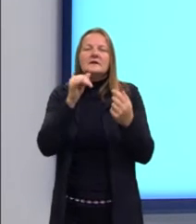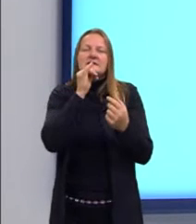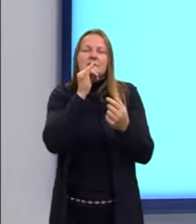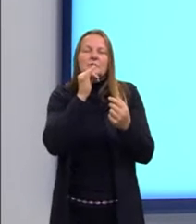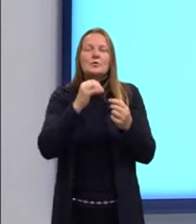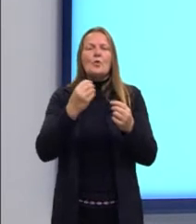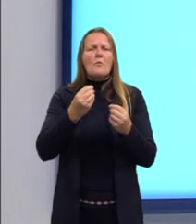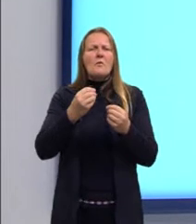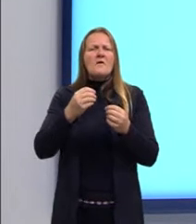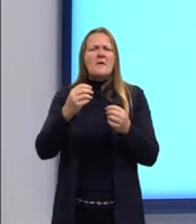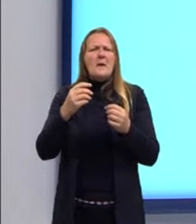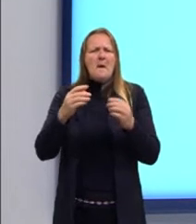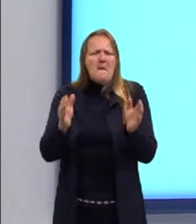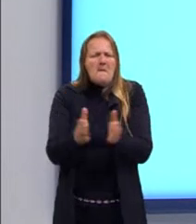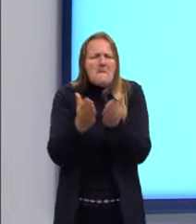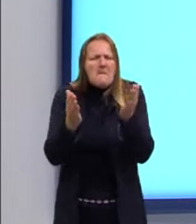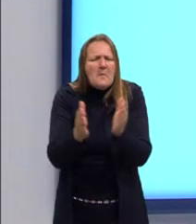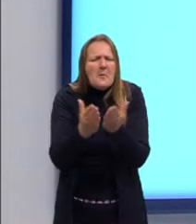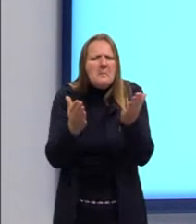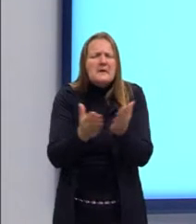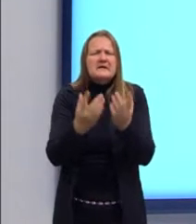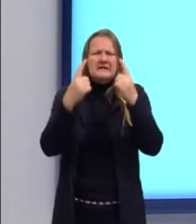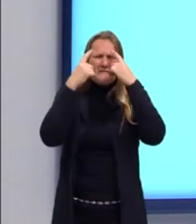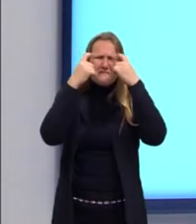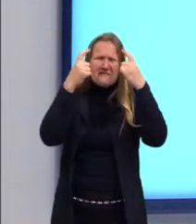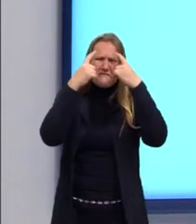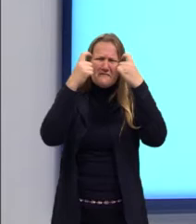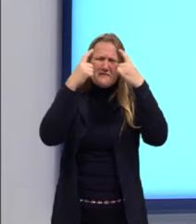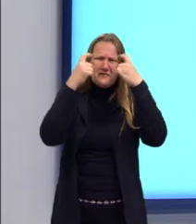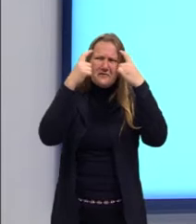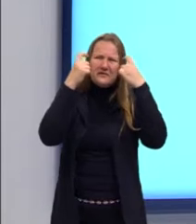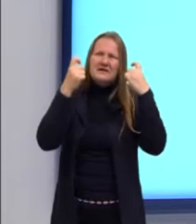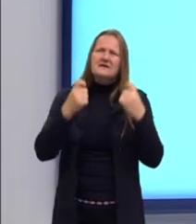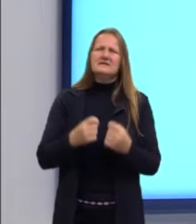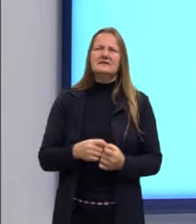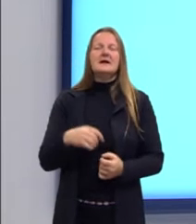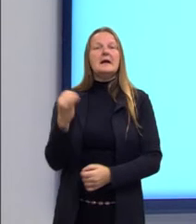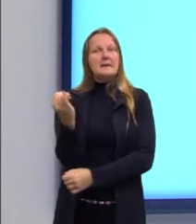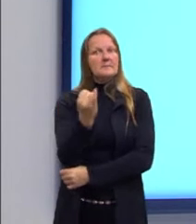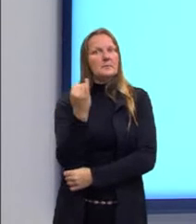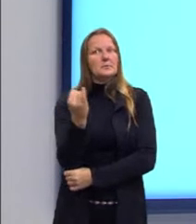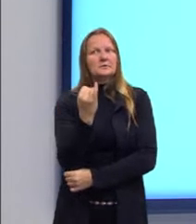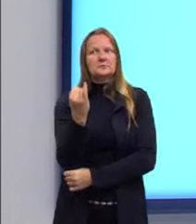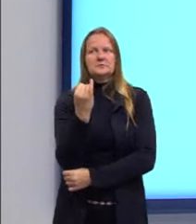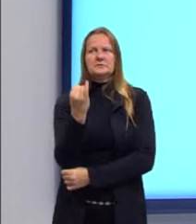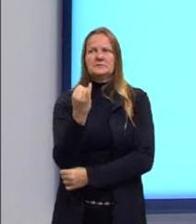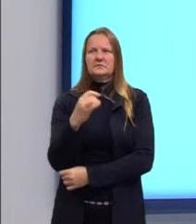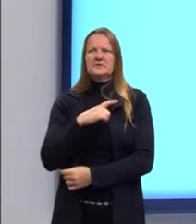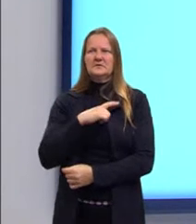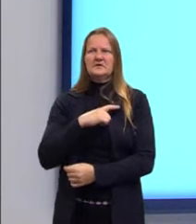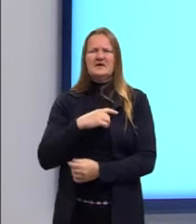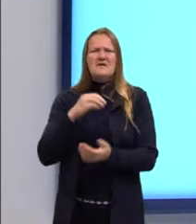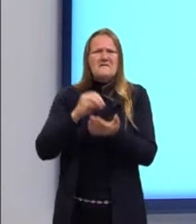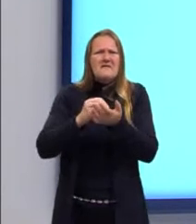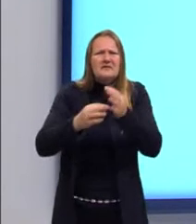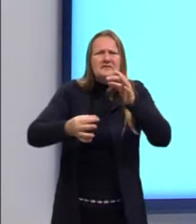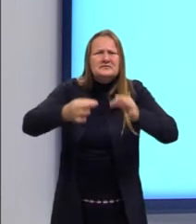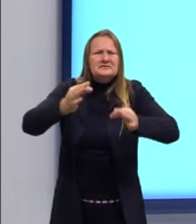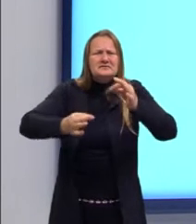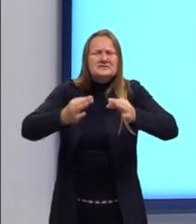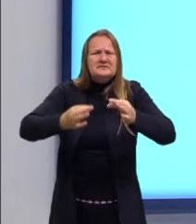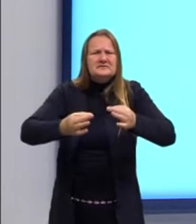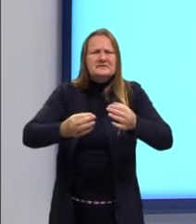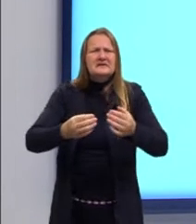menos violência e menos injustiça, é essencial para se ter saúde, né? Então, aqui